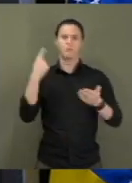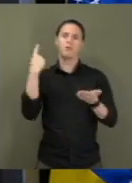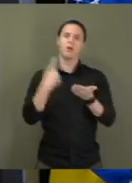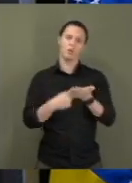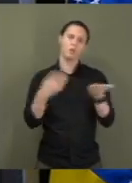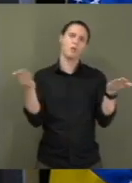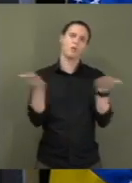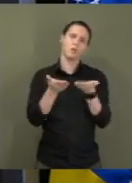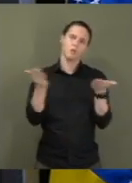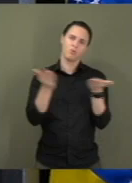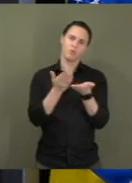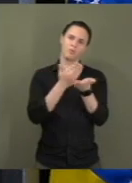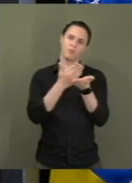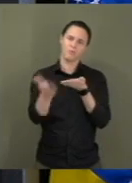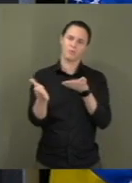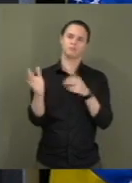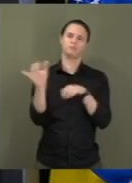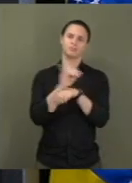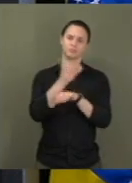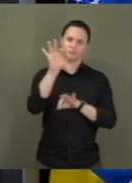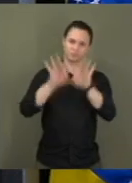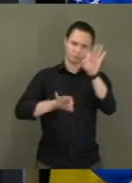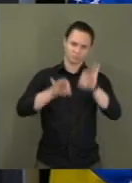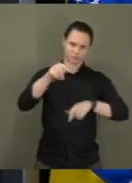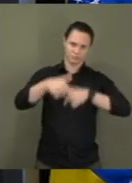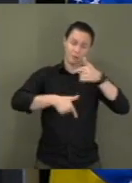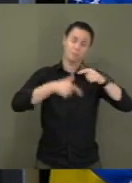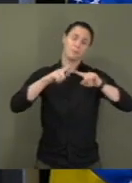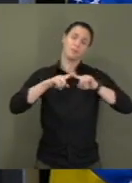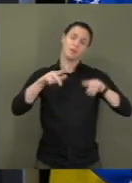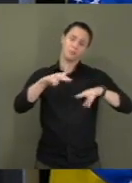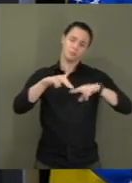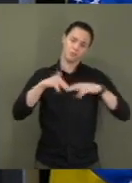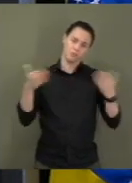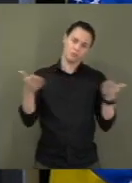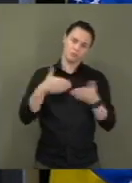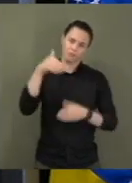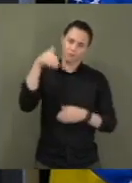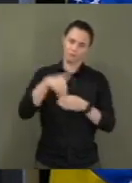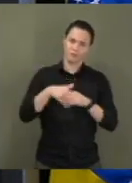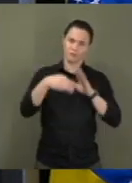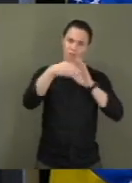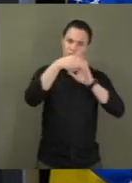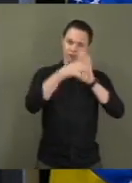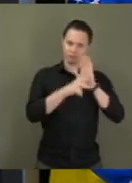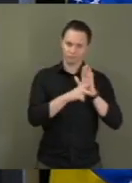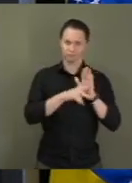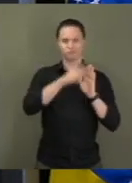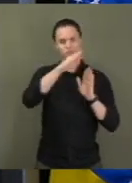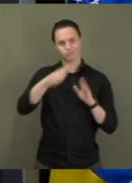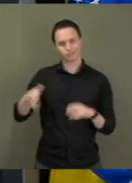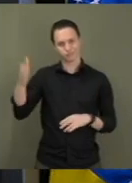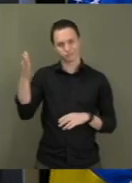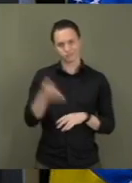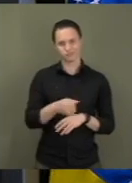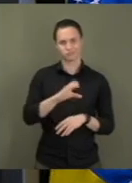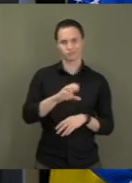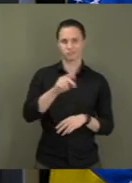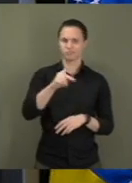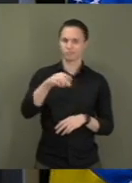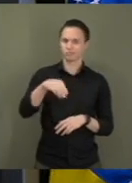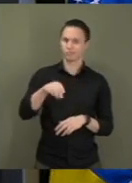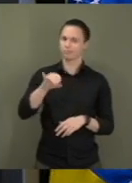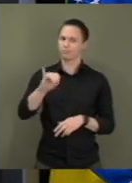deliberação dos trabalhos, mas devido a essa deliberação aqui das